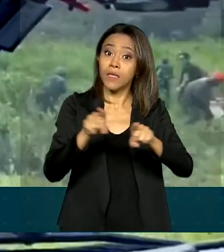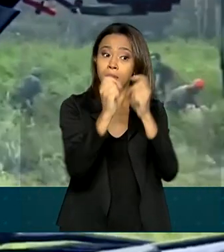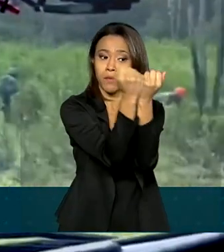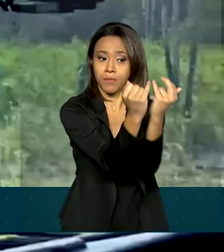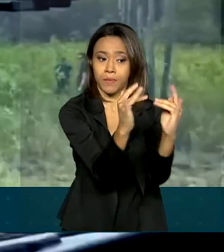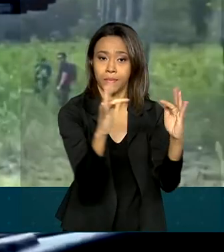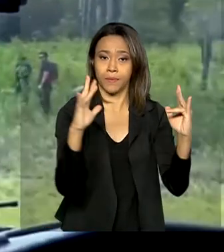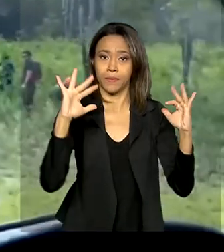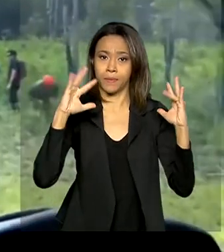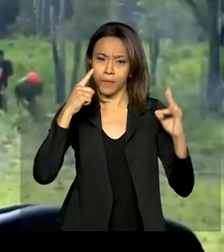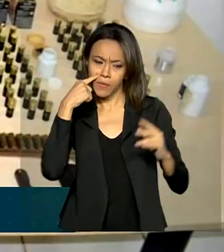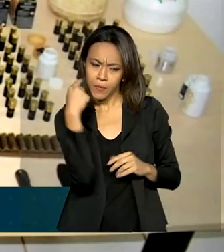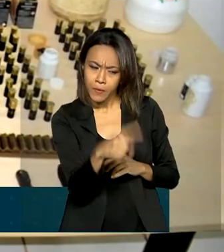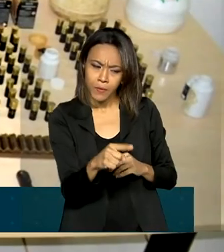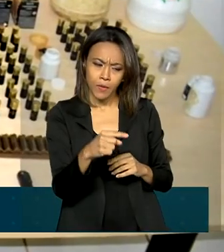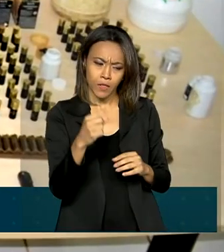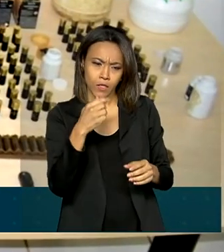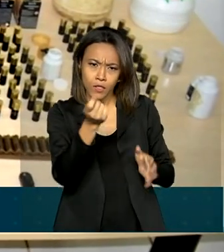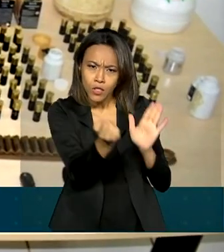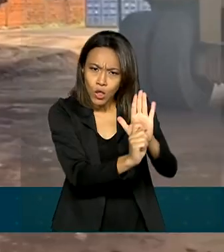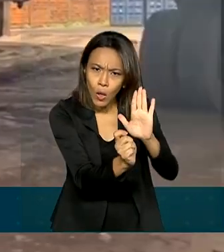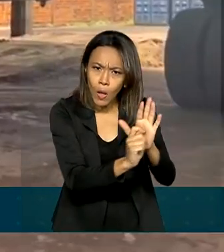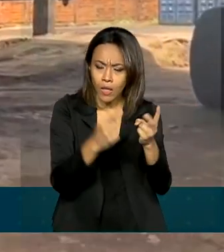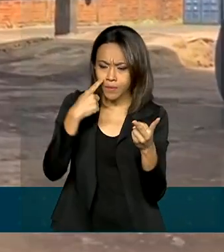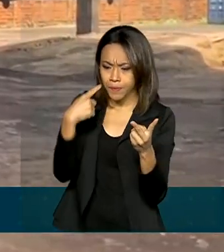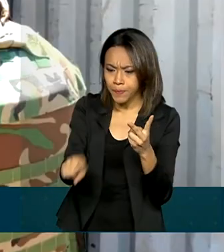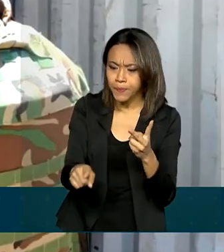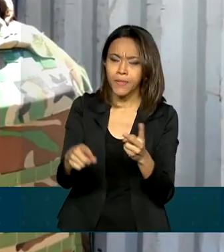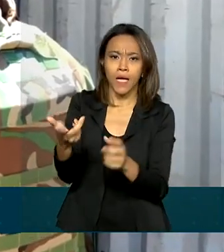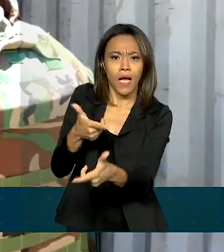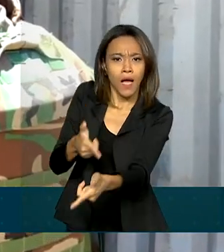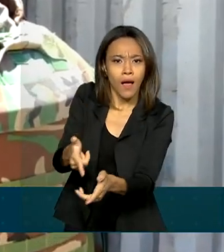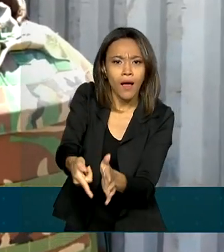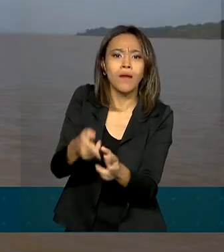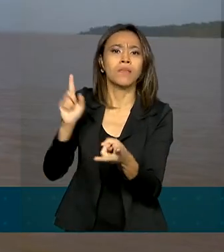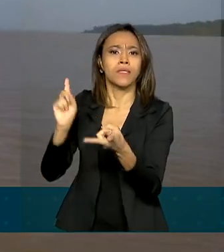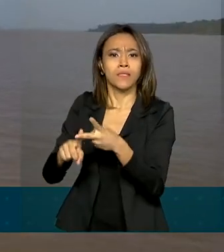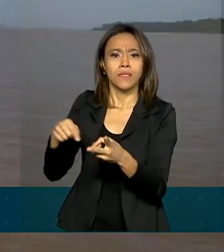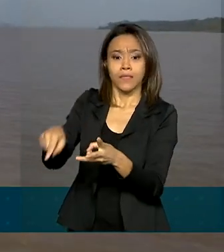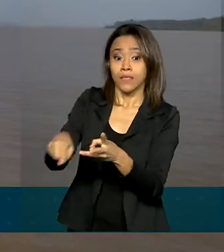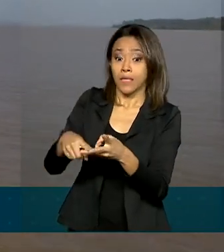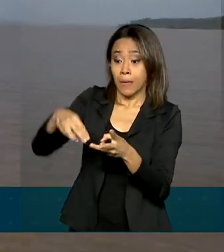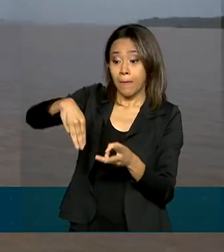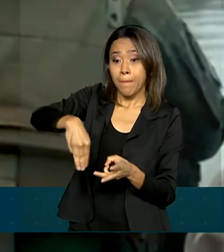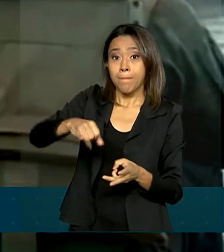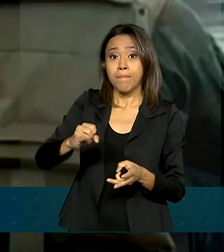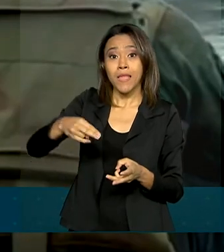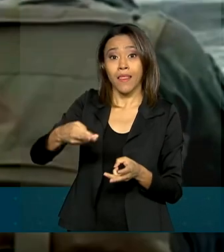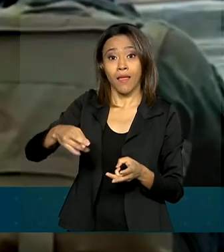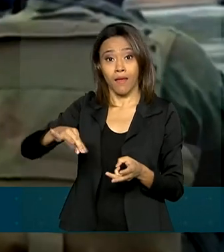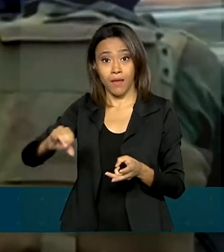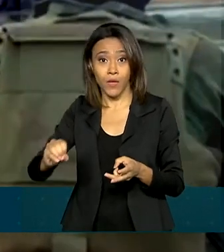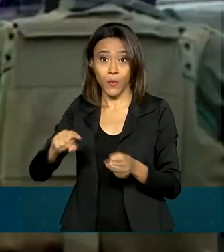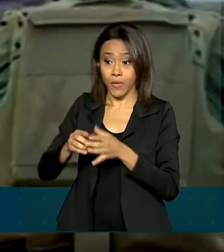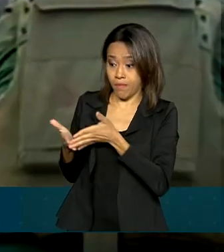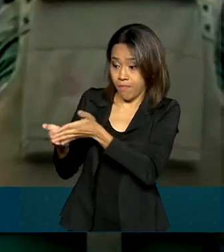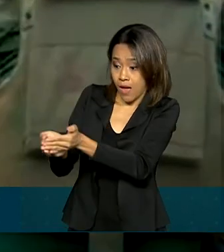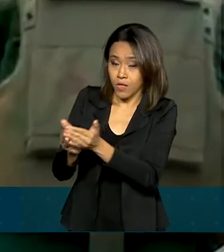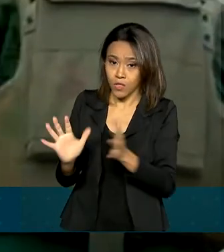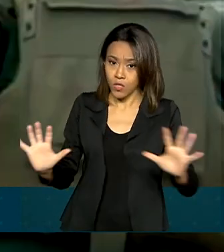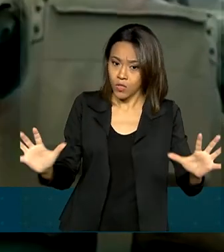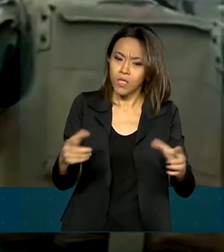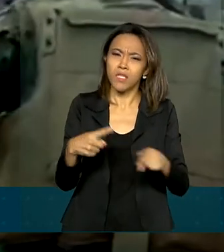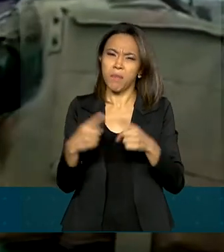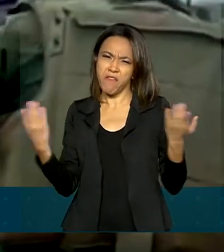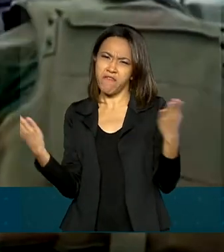foi a apreensão de drogas, armamentos, minério, madeiras e embarcações, além do fechamento de